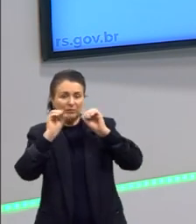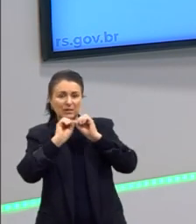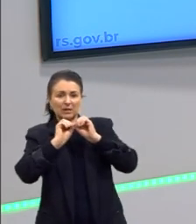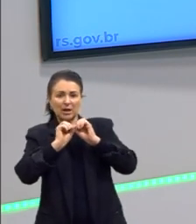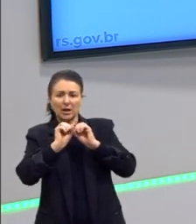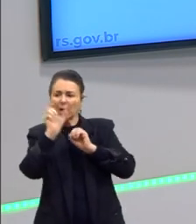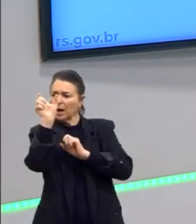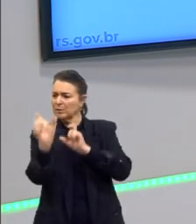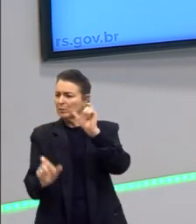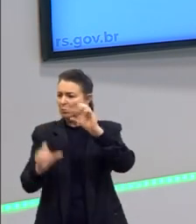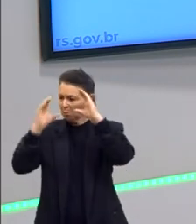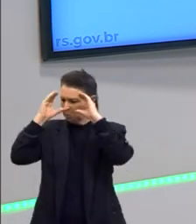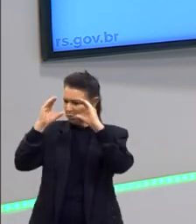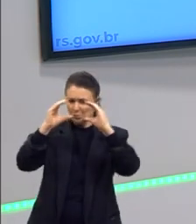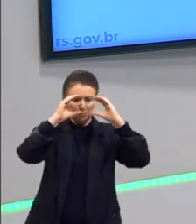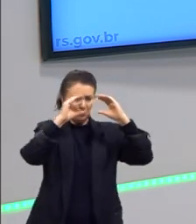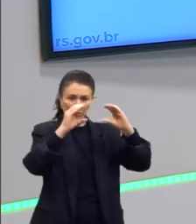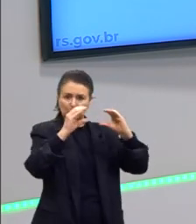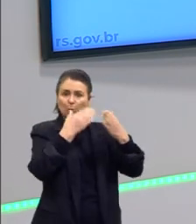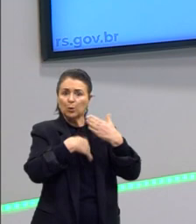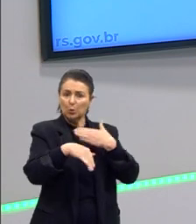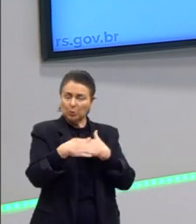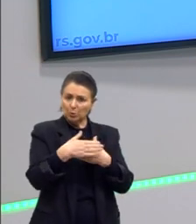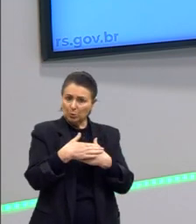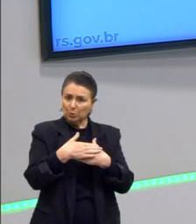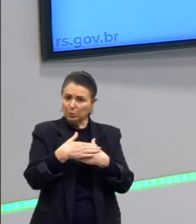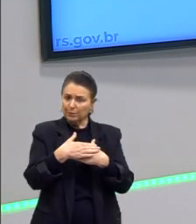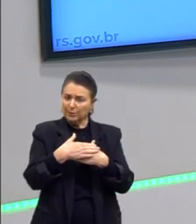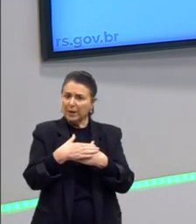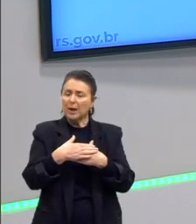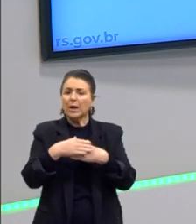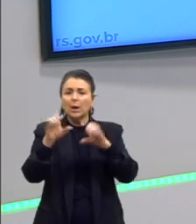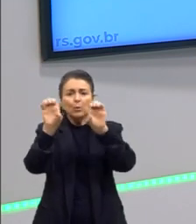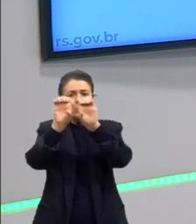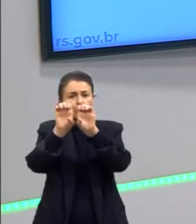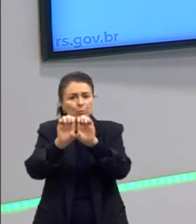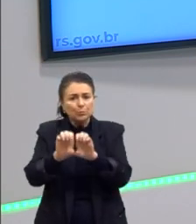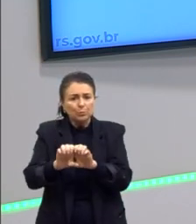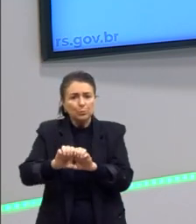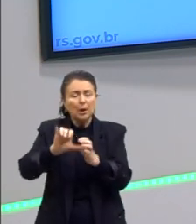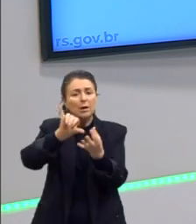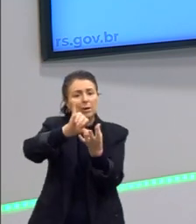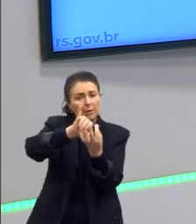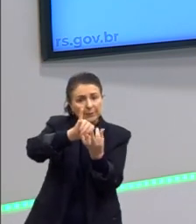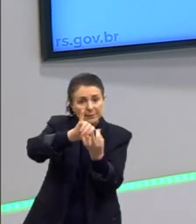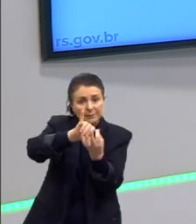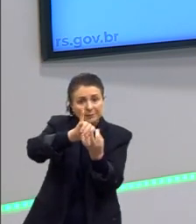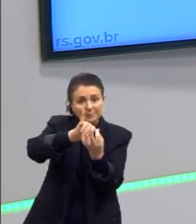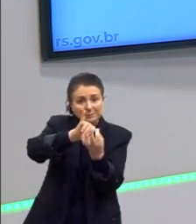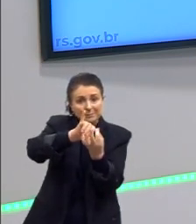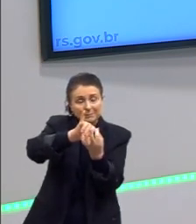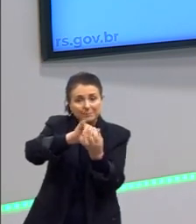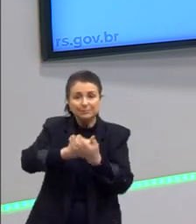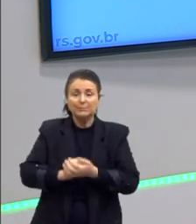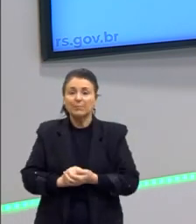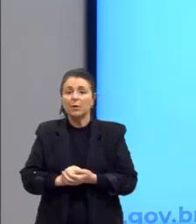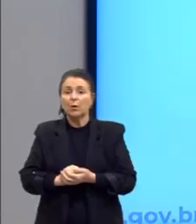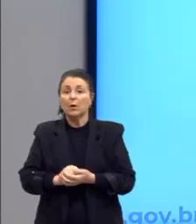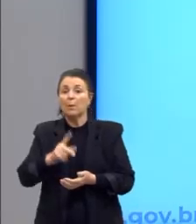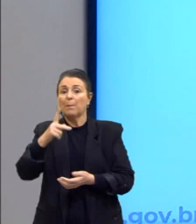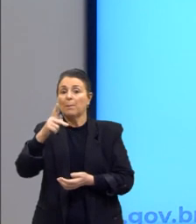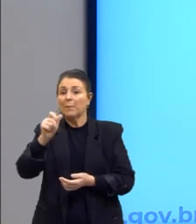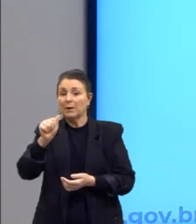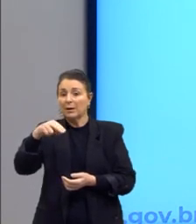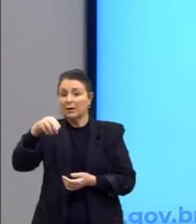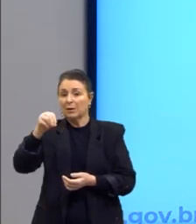Hora para levantar, etc. Faz parte de um esquema capitalista que vem com o sistema capitalista. Então, olha, o panóptico